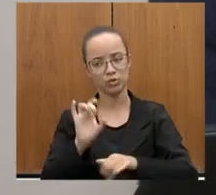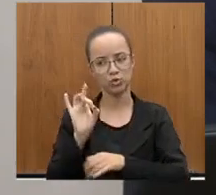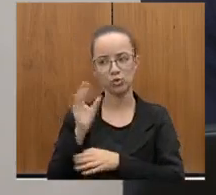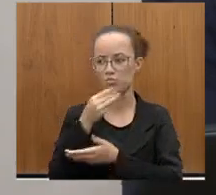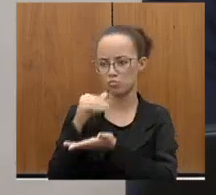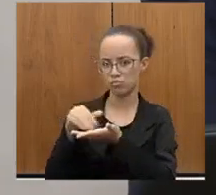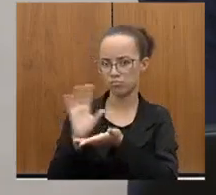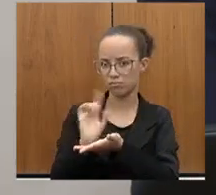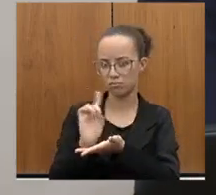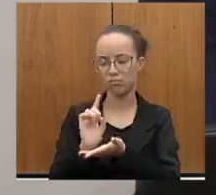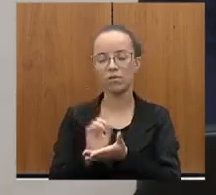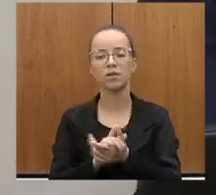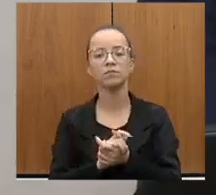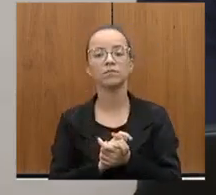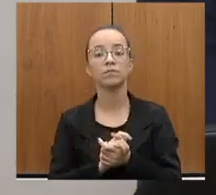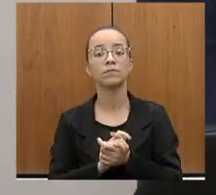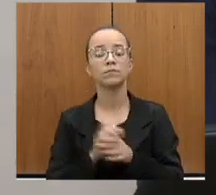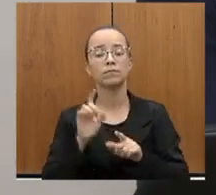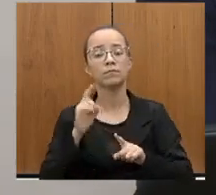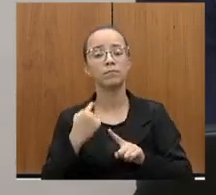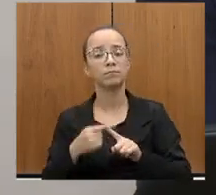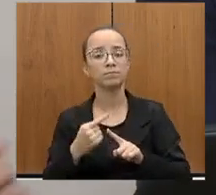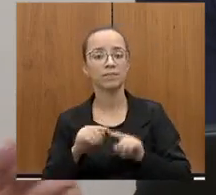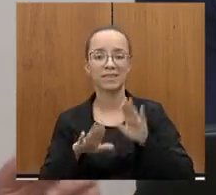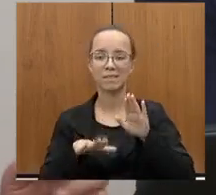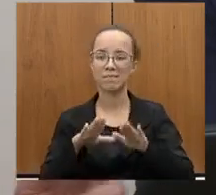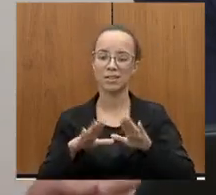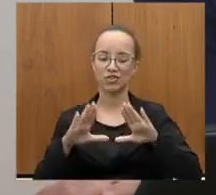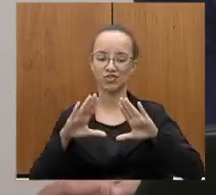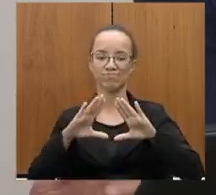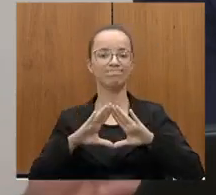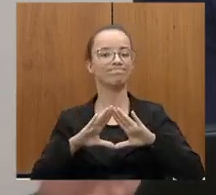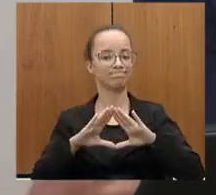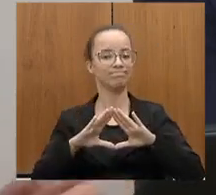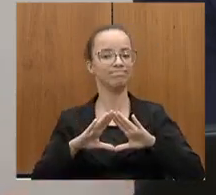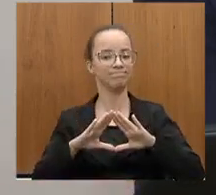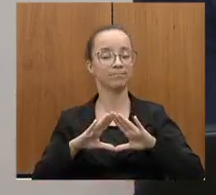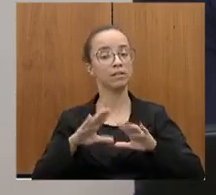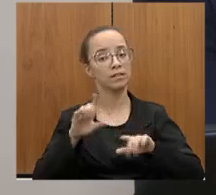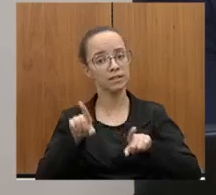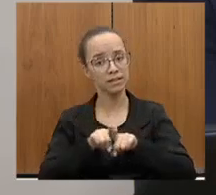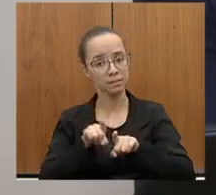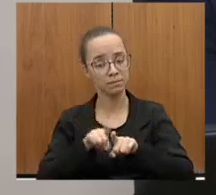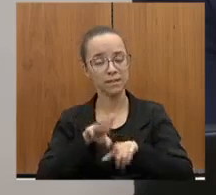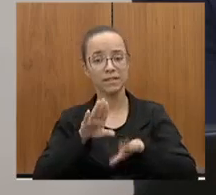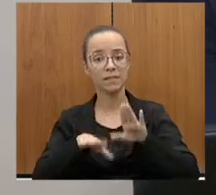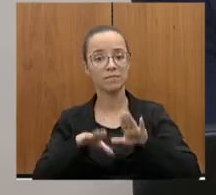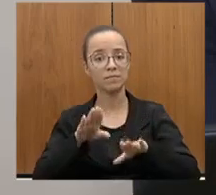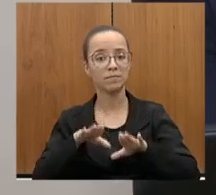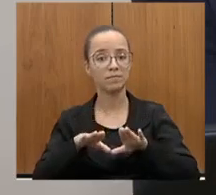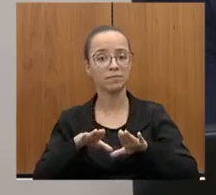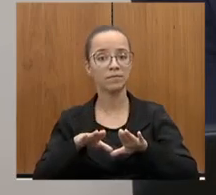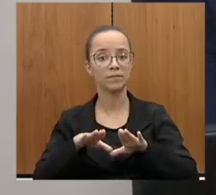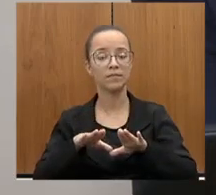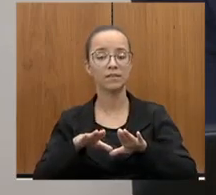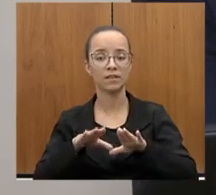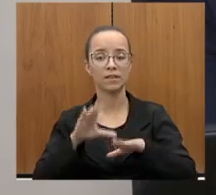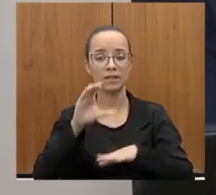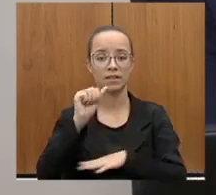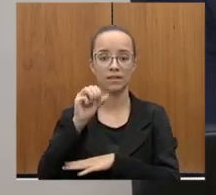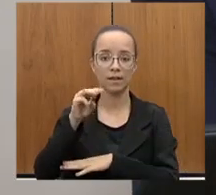o secretário, porque depende também da Assembleia Legislativa, depende também da Câmara dos